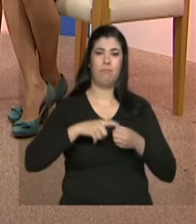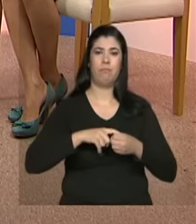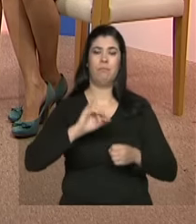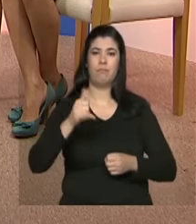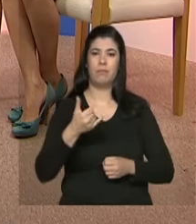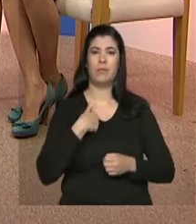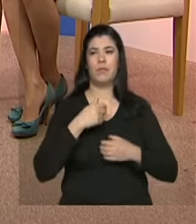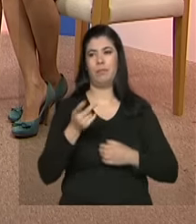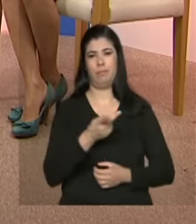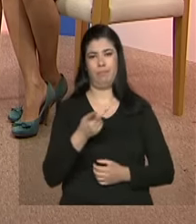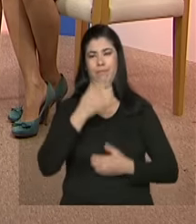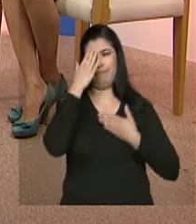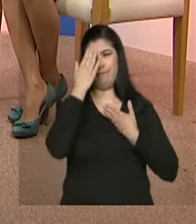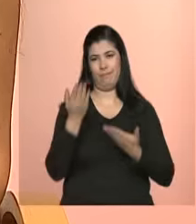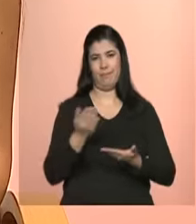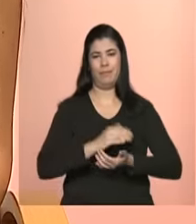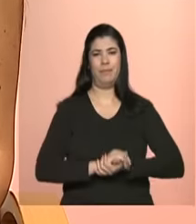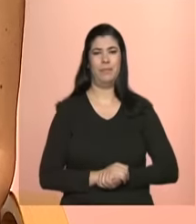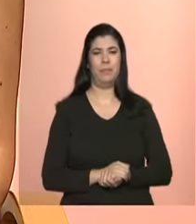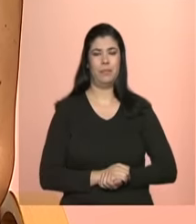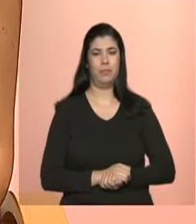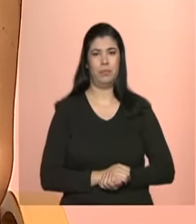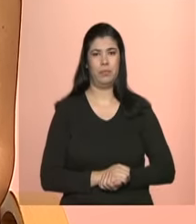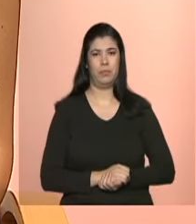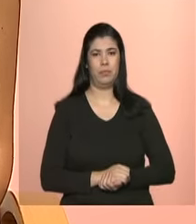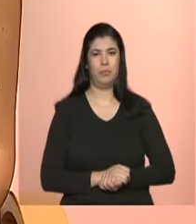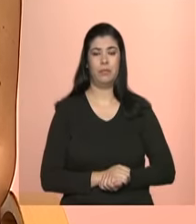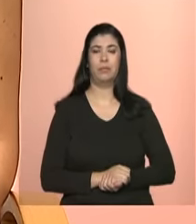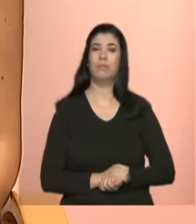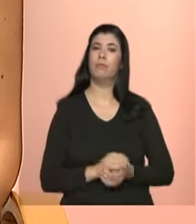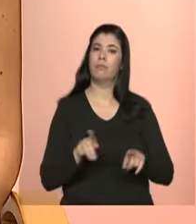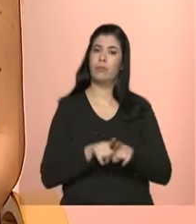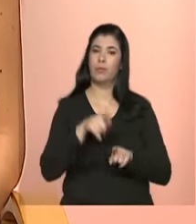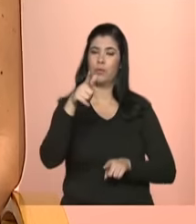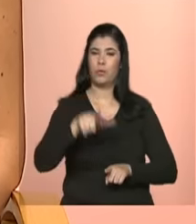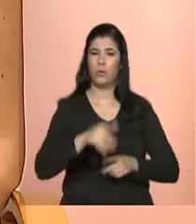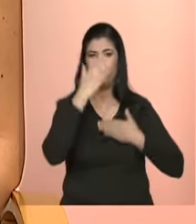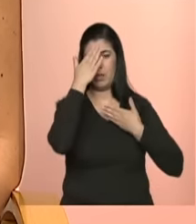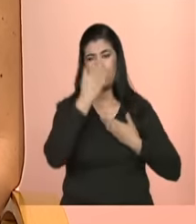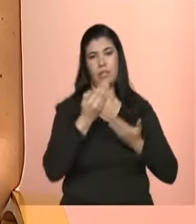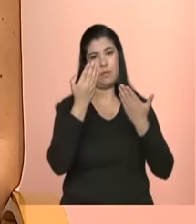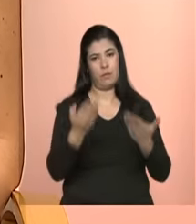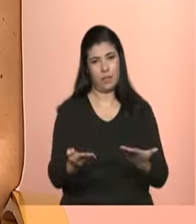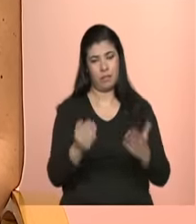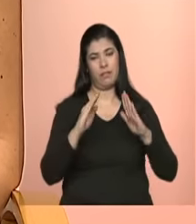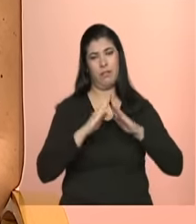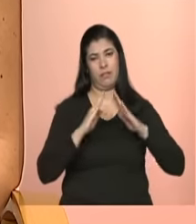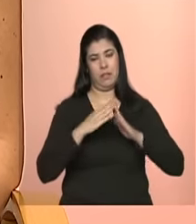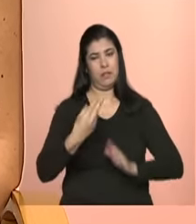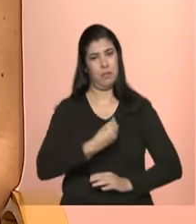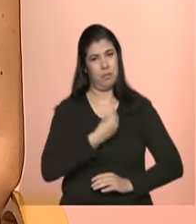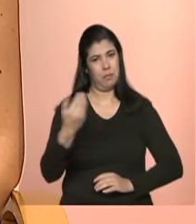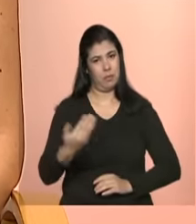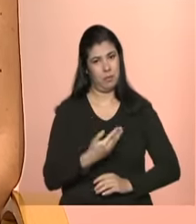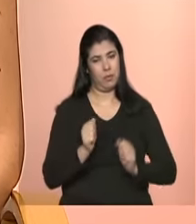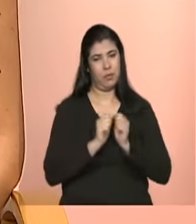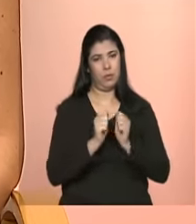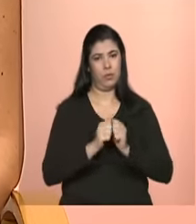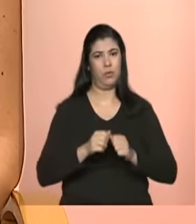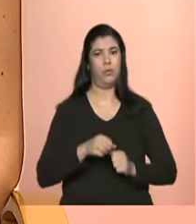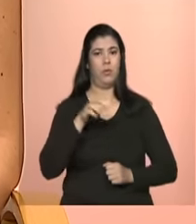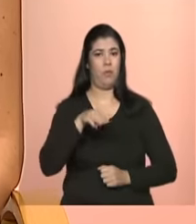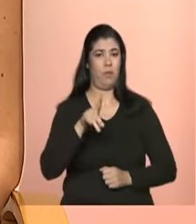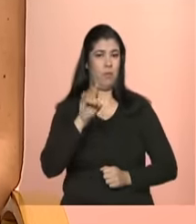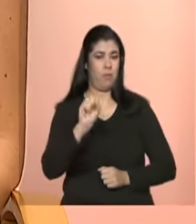essa oportunidade muito obrigada e mais uma vez a gente agradece a participação de vocês com a gente o Ministério do